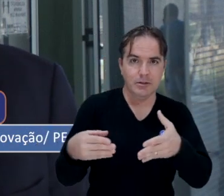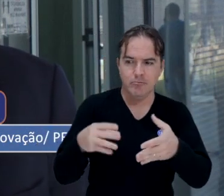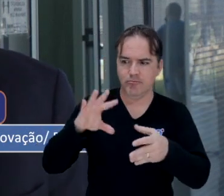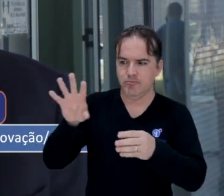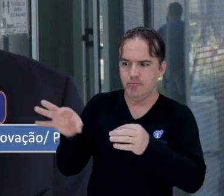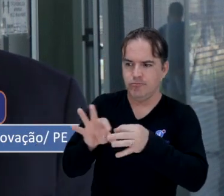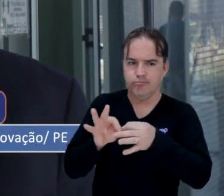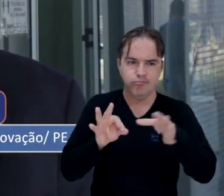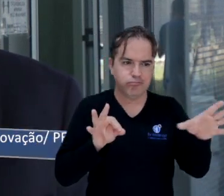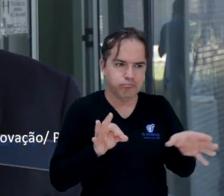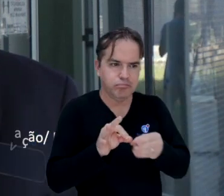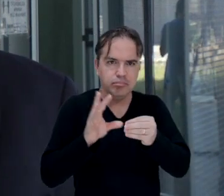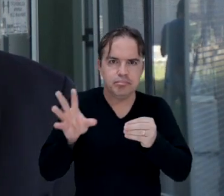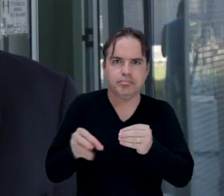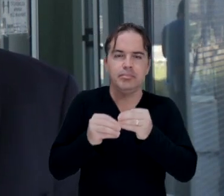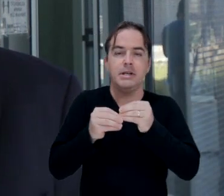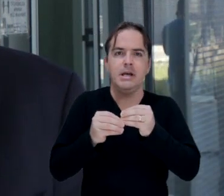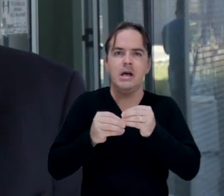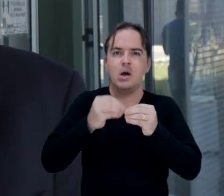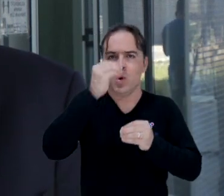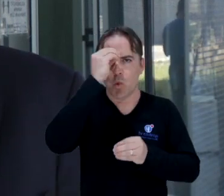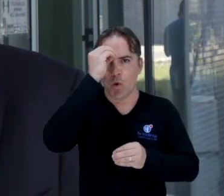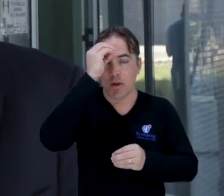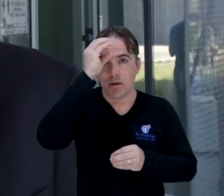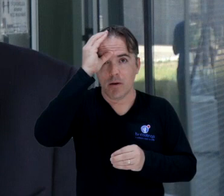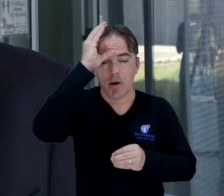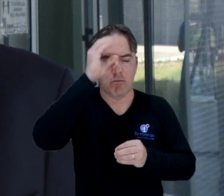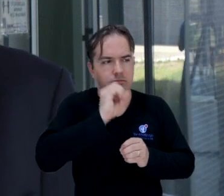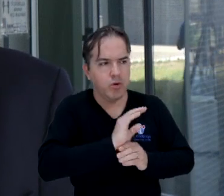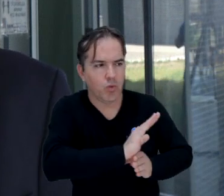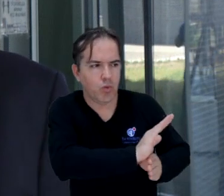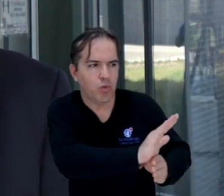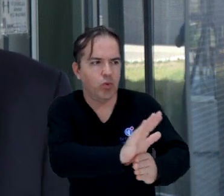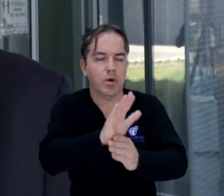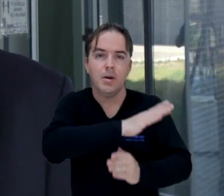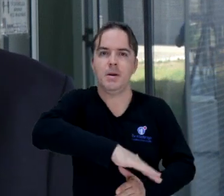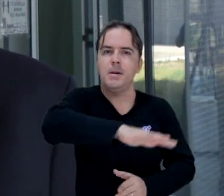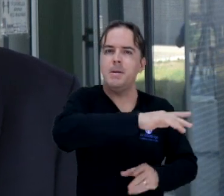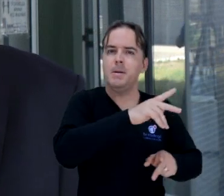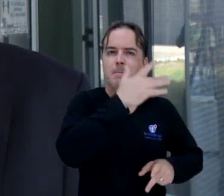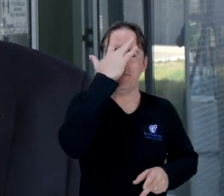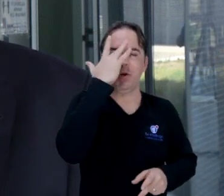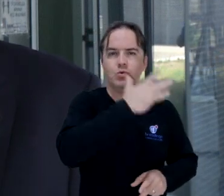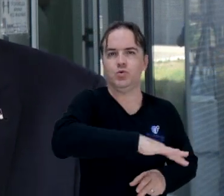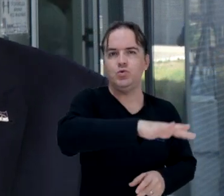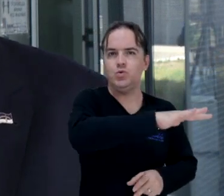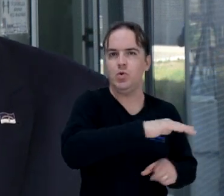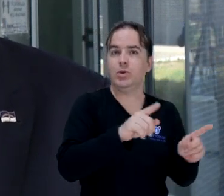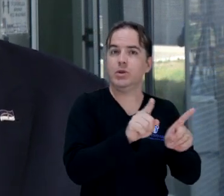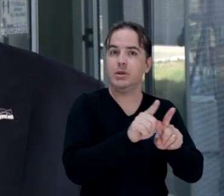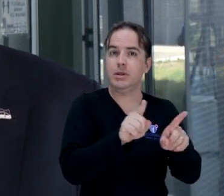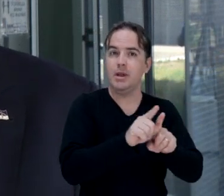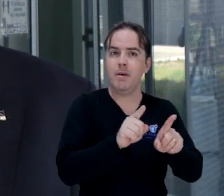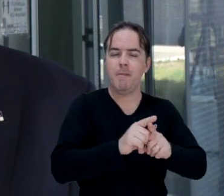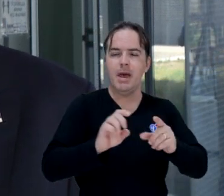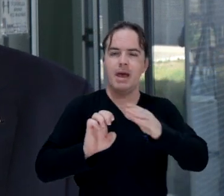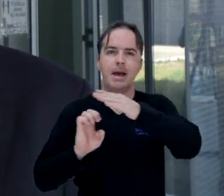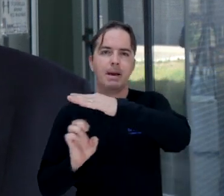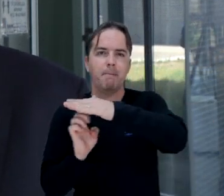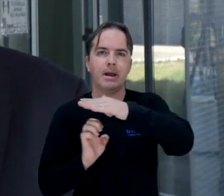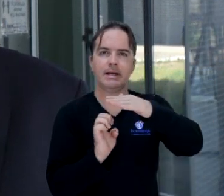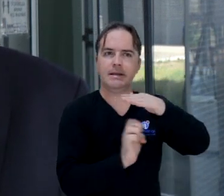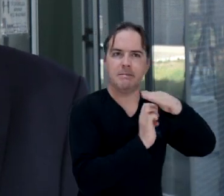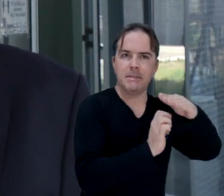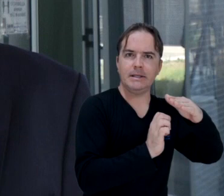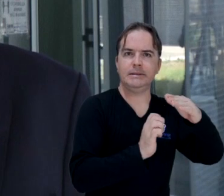está gerando conhecimento para melhorar a vida das pessoas, melhorar a competitividade das